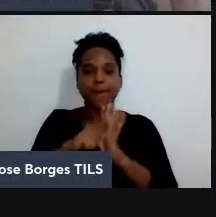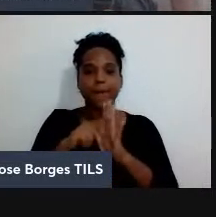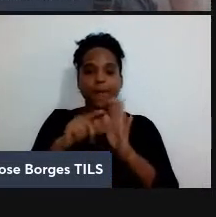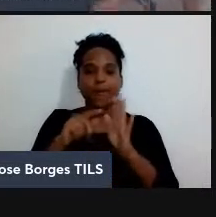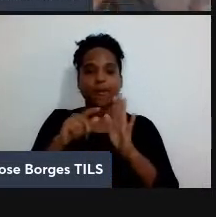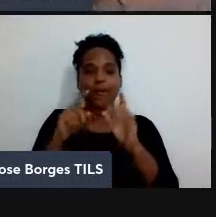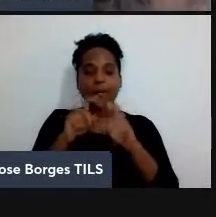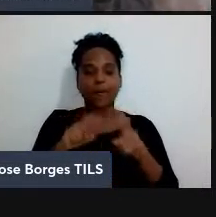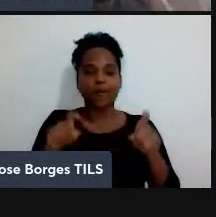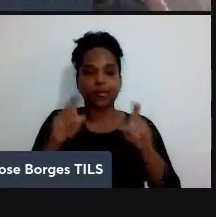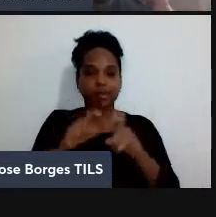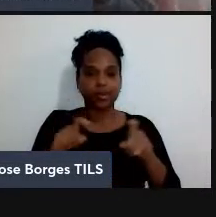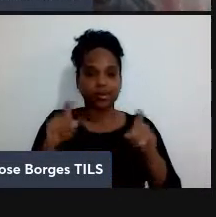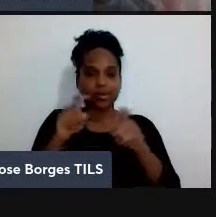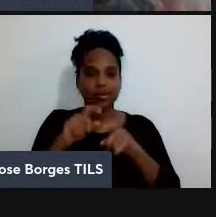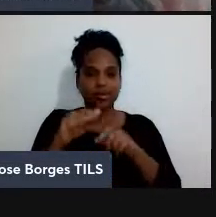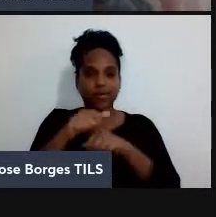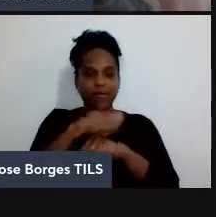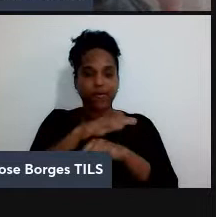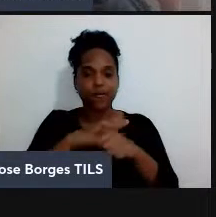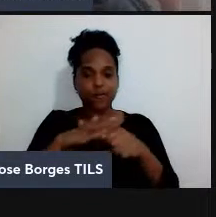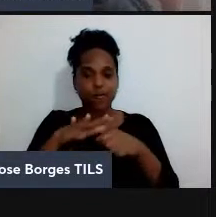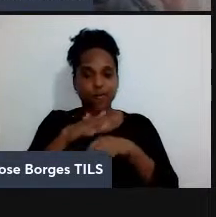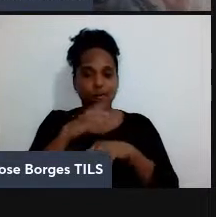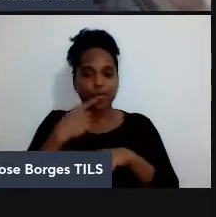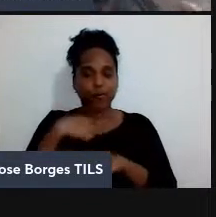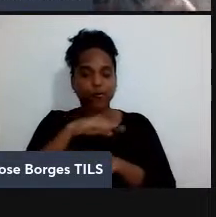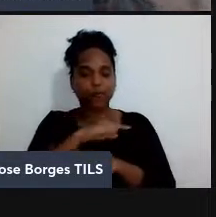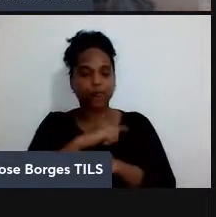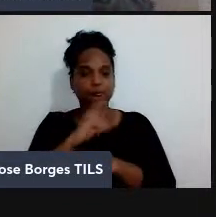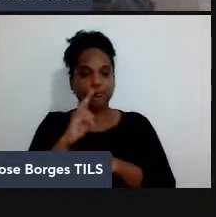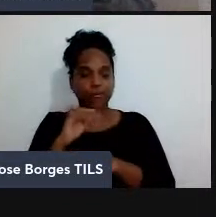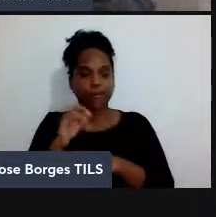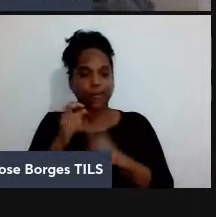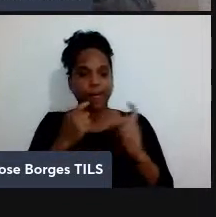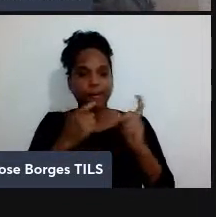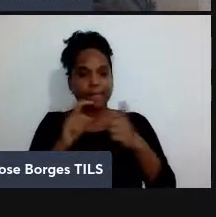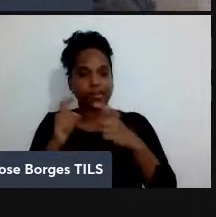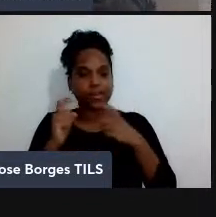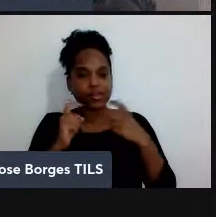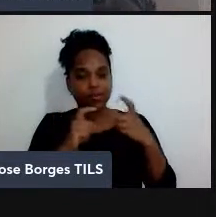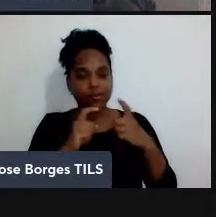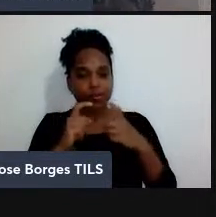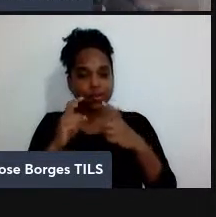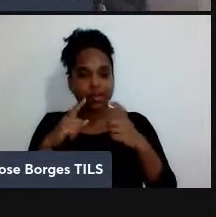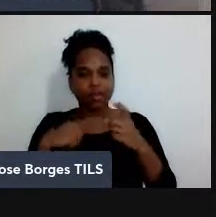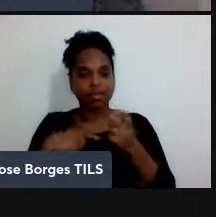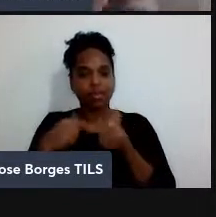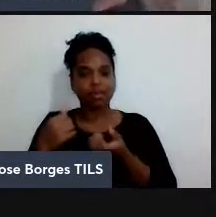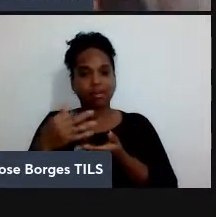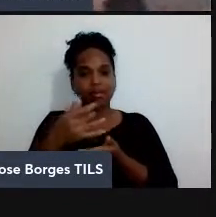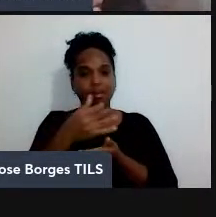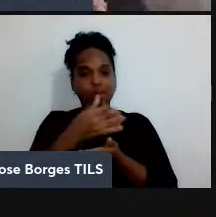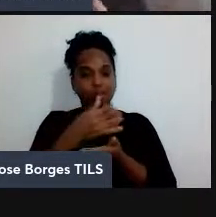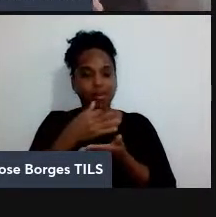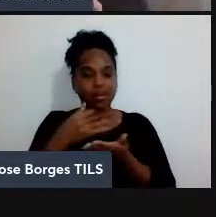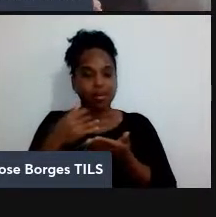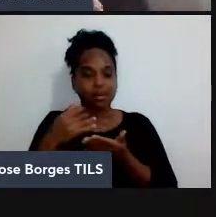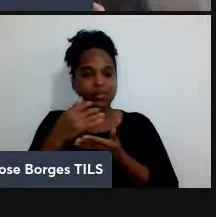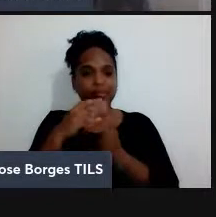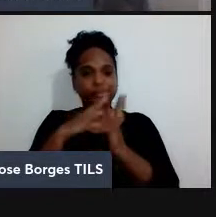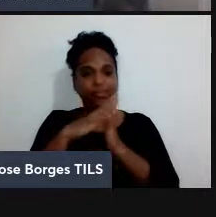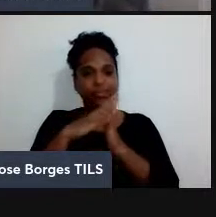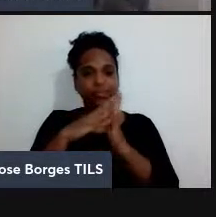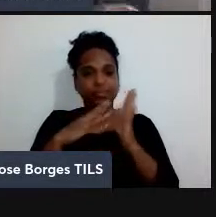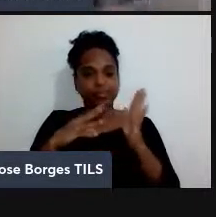computadores quânticos, que a gente vai discutir logo mais, eles são caros, complexos e sensíveis. Então, o modelo que a gente